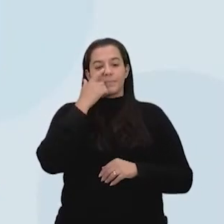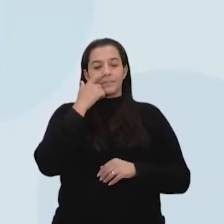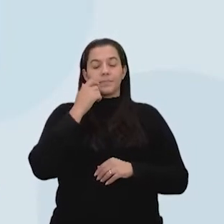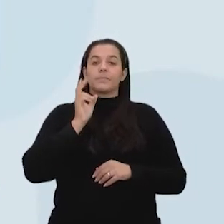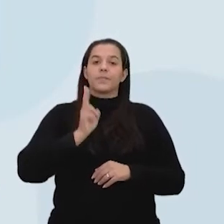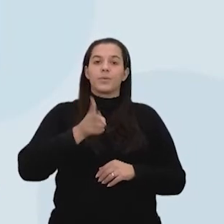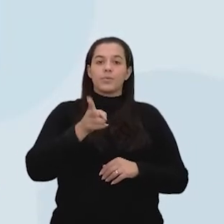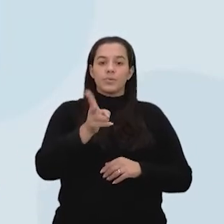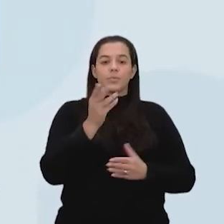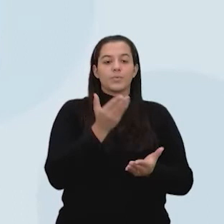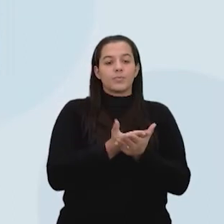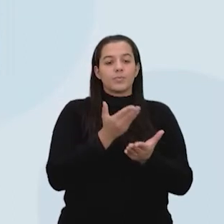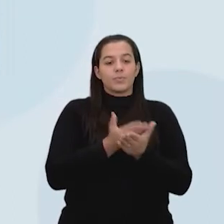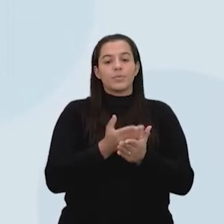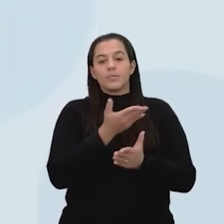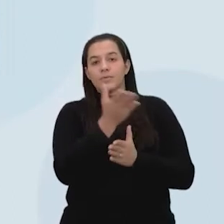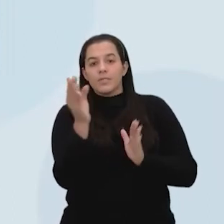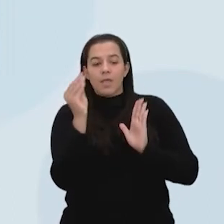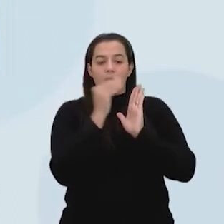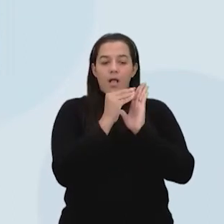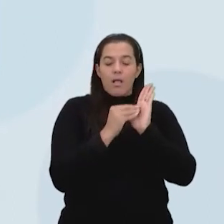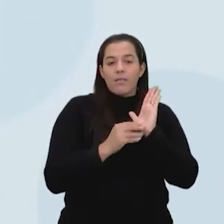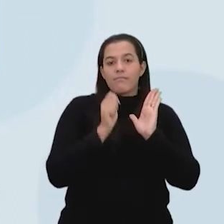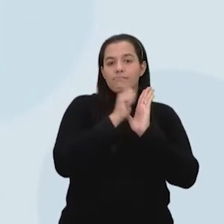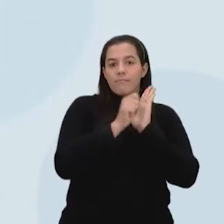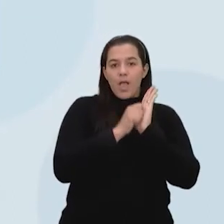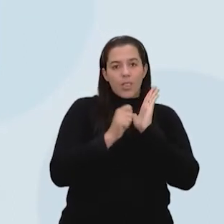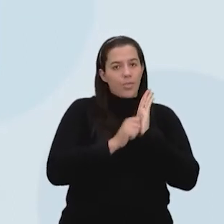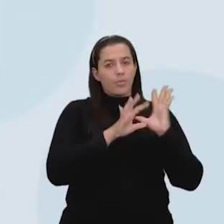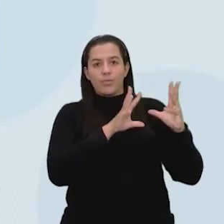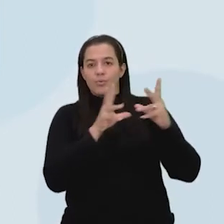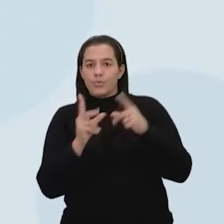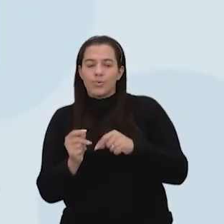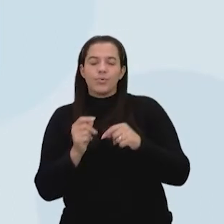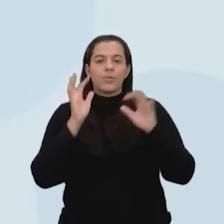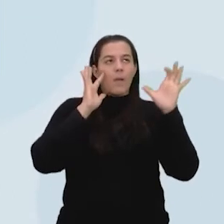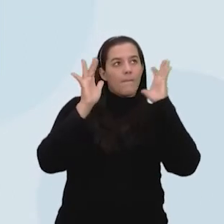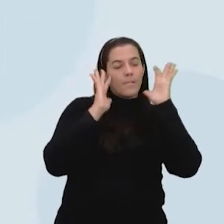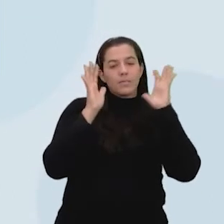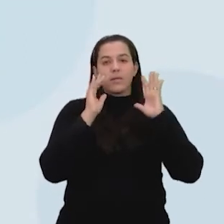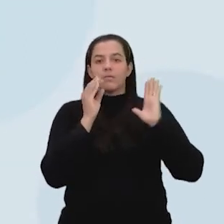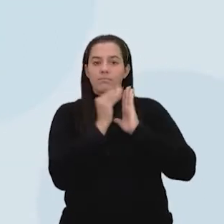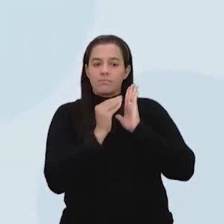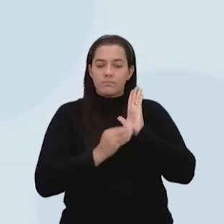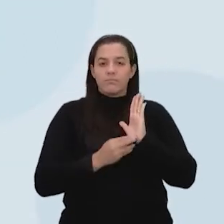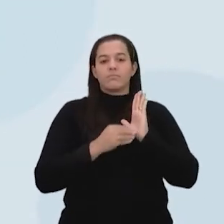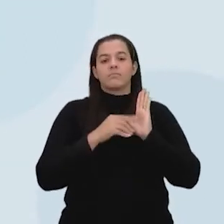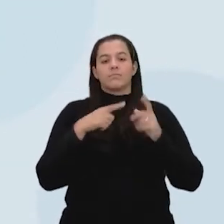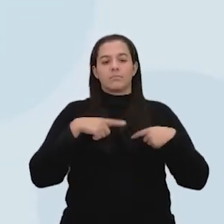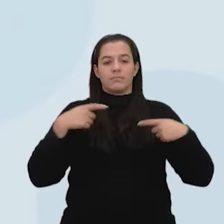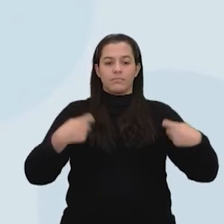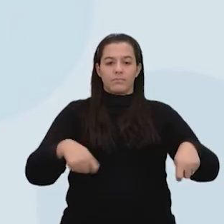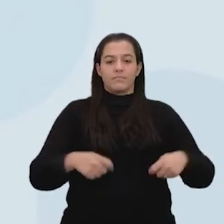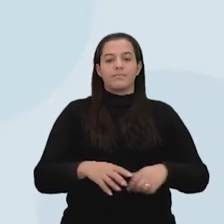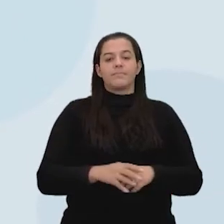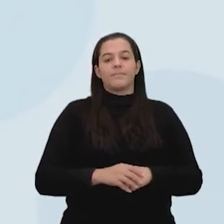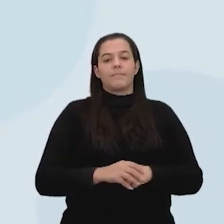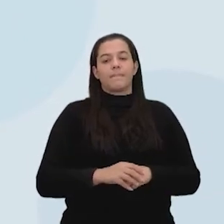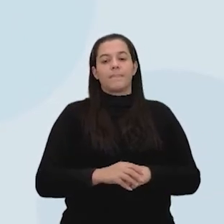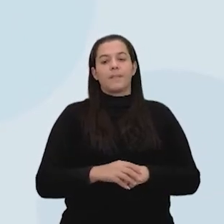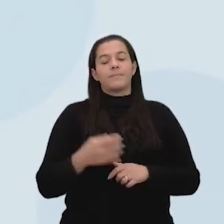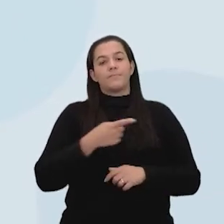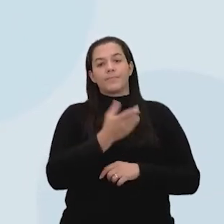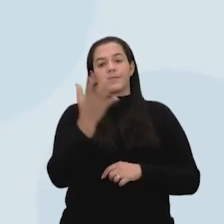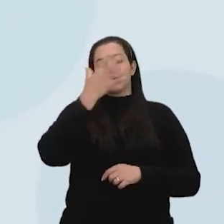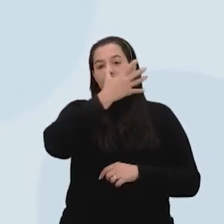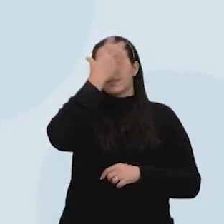seguimento aos seus estudos, façam anotações aí sobre tudo isso que foi pensado e todas as coisas que vocês pesquisaram. E não